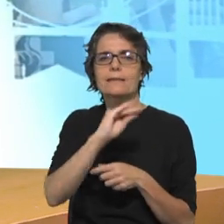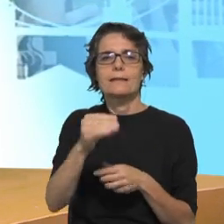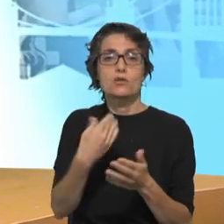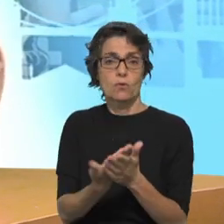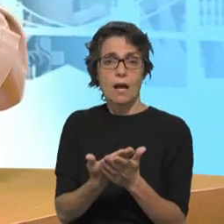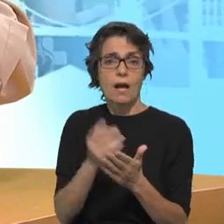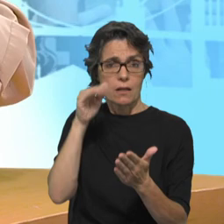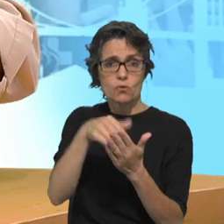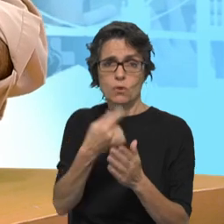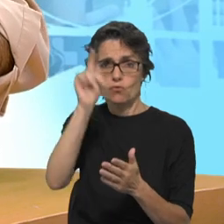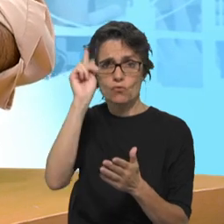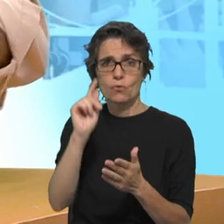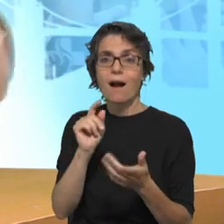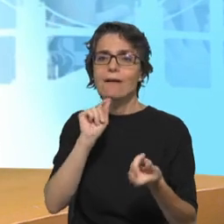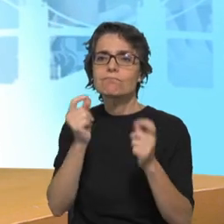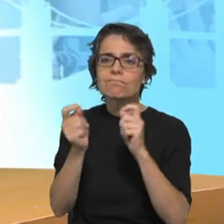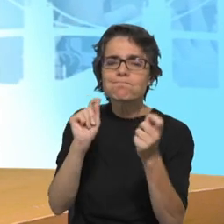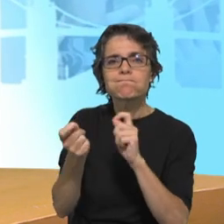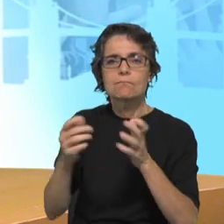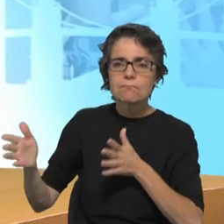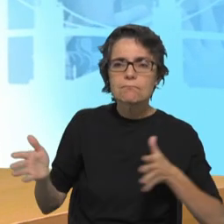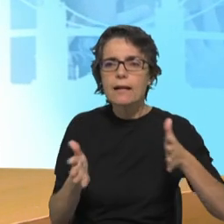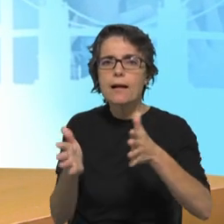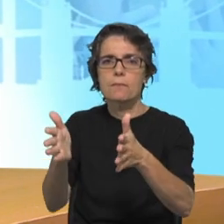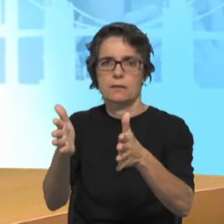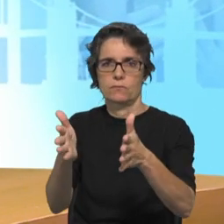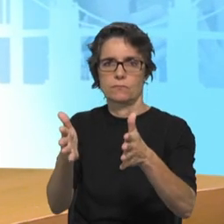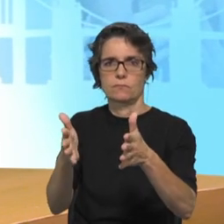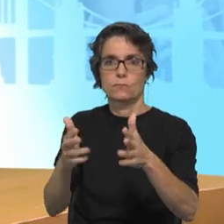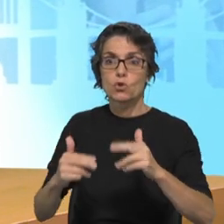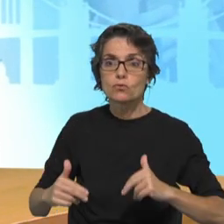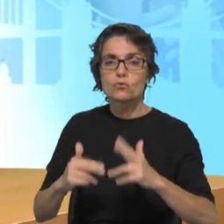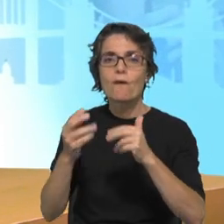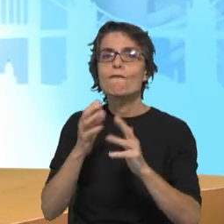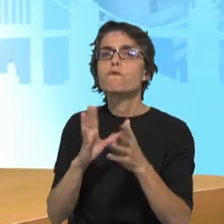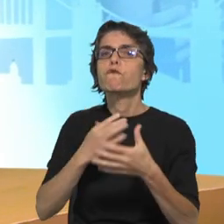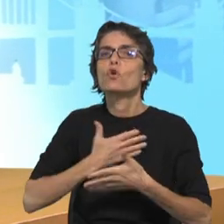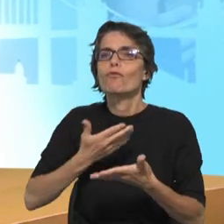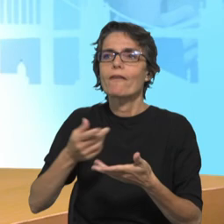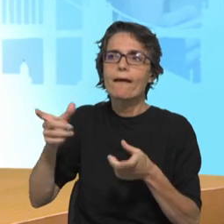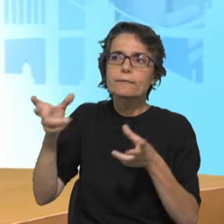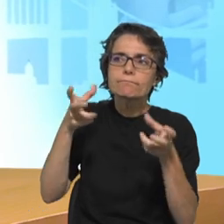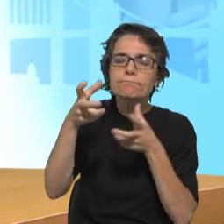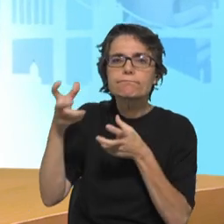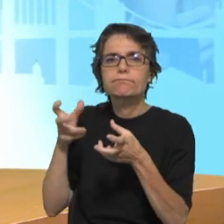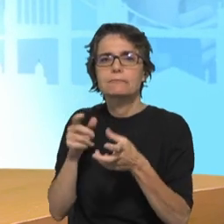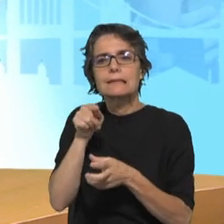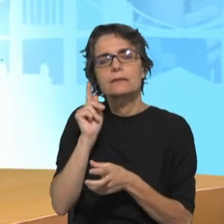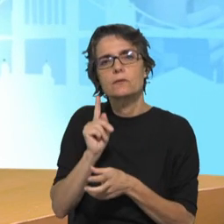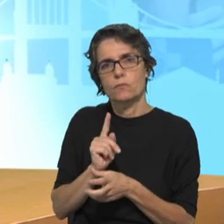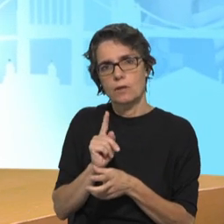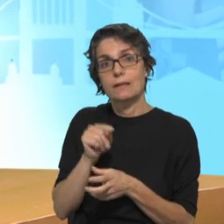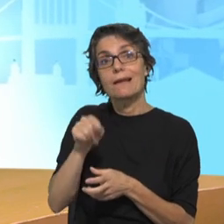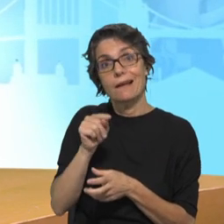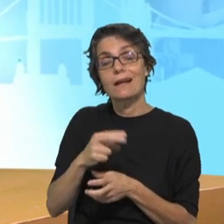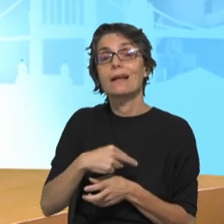paralelas, mas por caminhos que se cruzam, vozes que se escutam e a voz